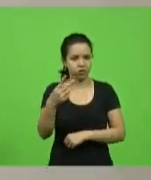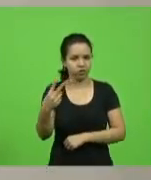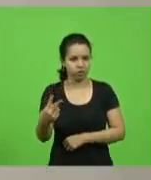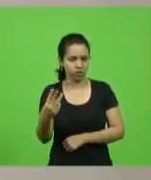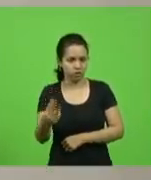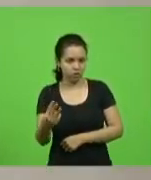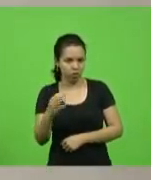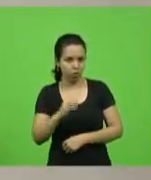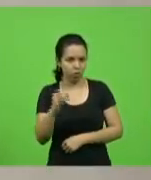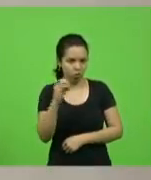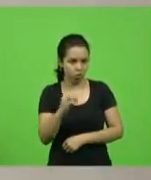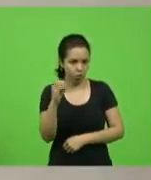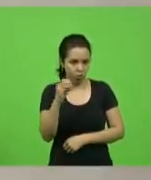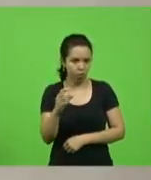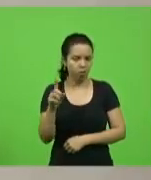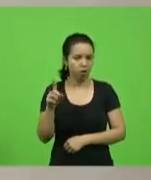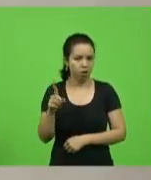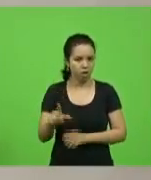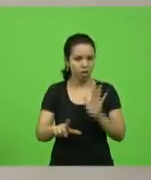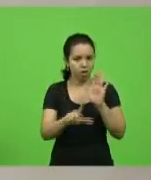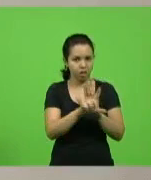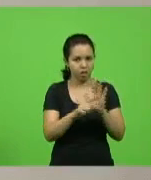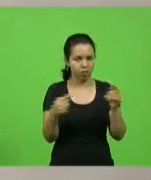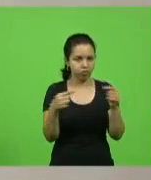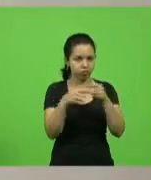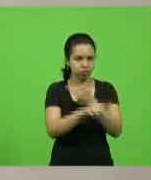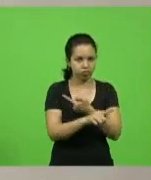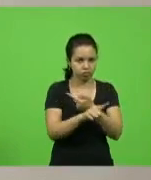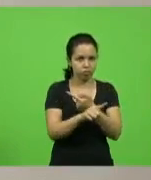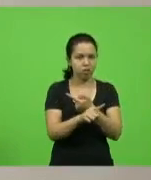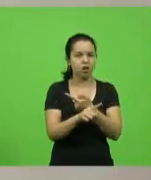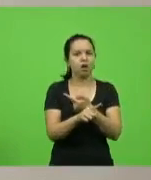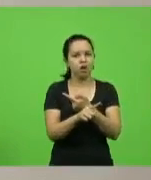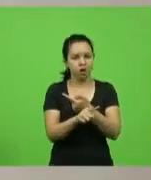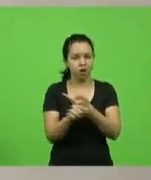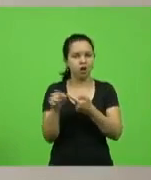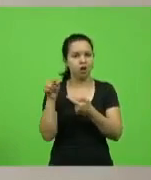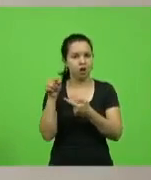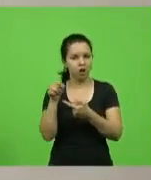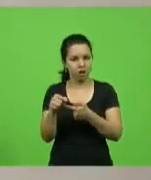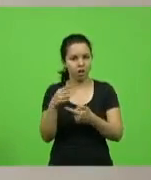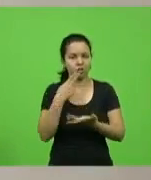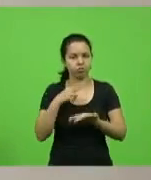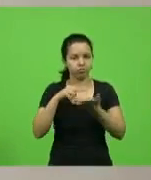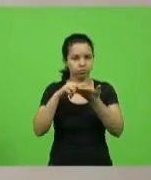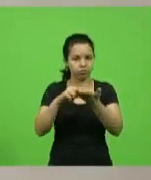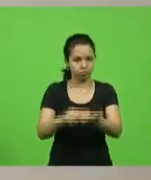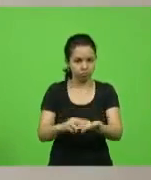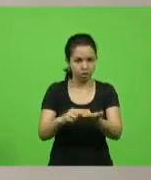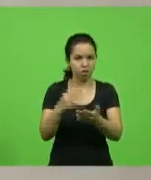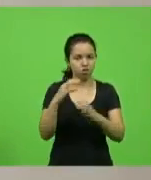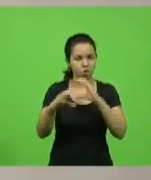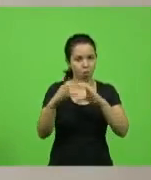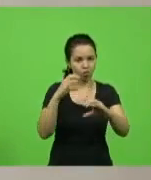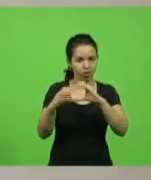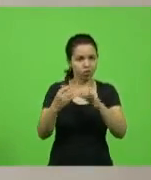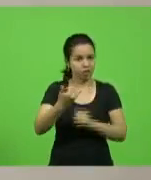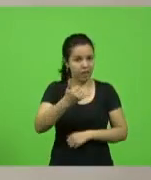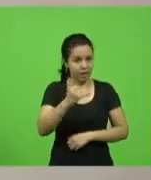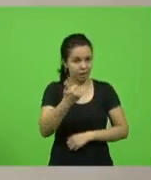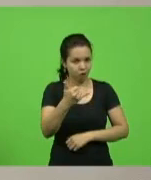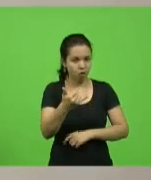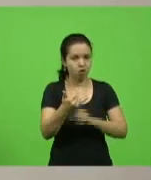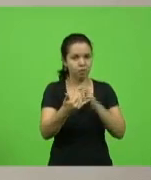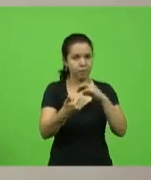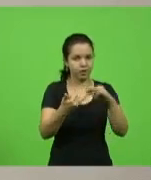direito à inviolabilidade da intimidade do sigilo de correspondência dos dados e comunicações telefônicas resguardadas pela